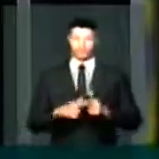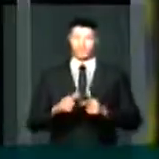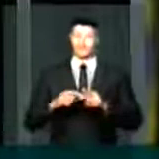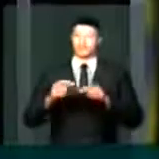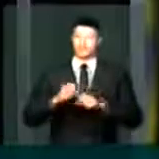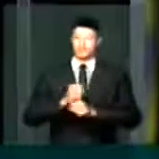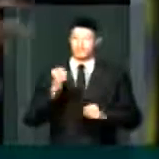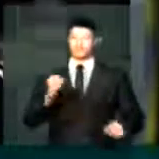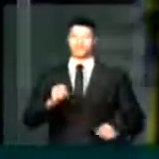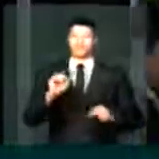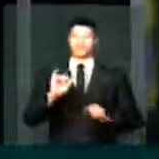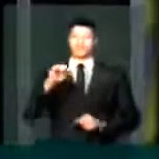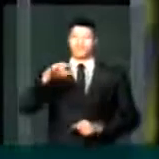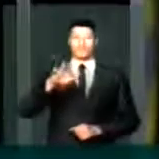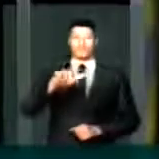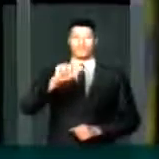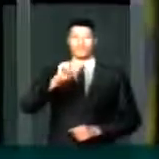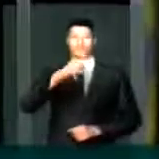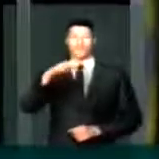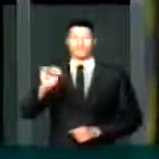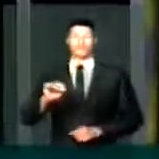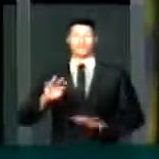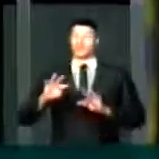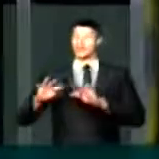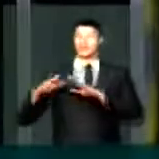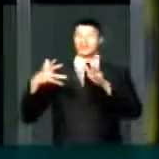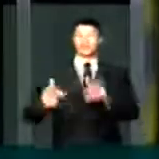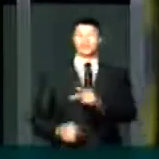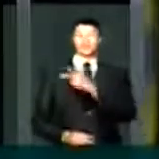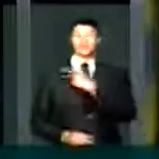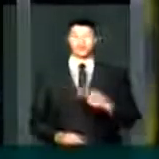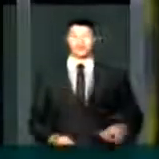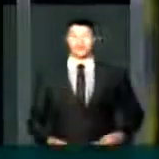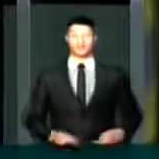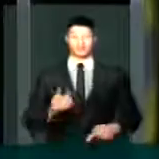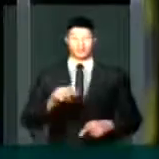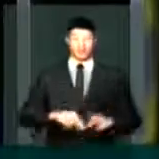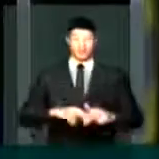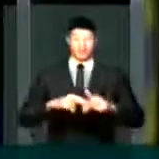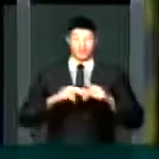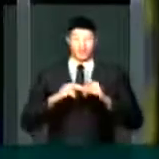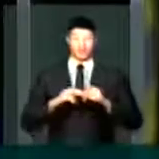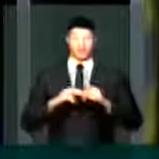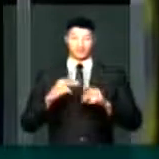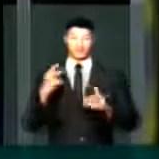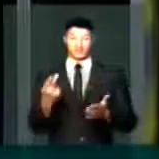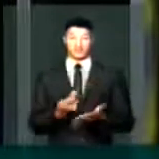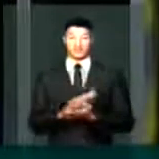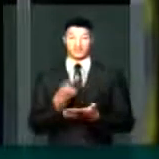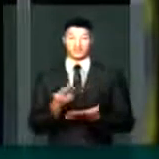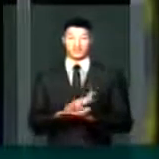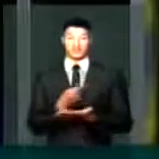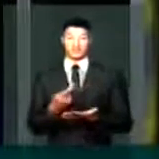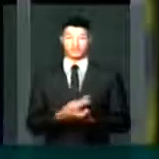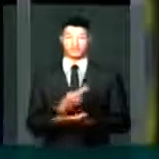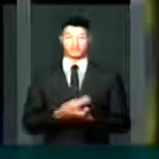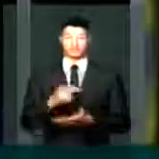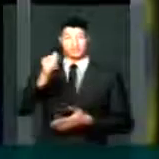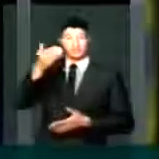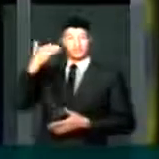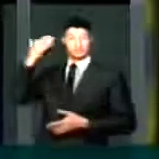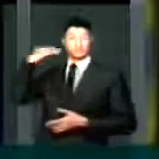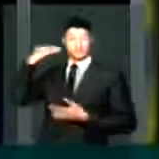crescente da inflação. Isso tudo, seu presidente, fruto de erros que no